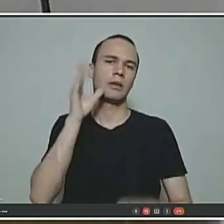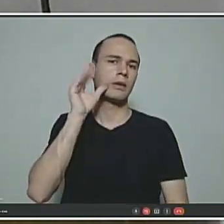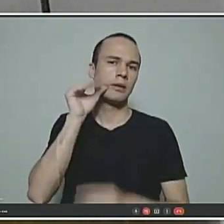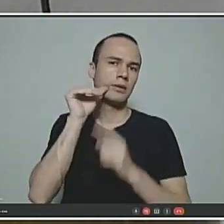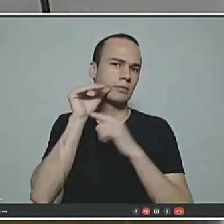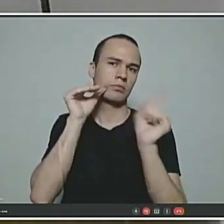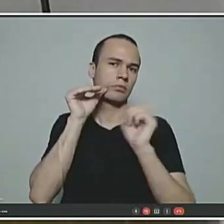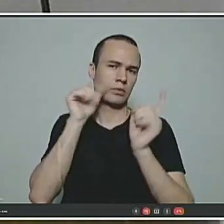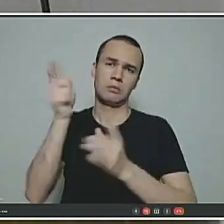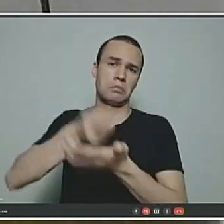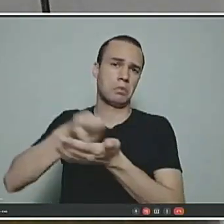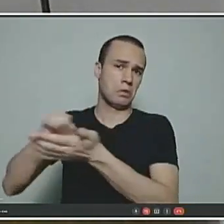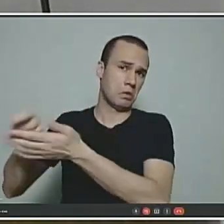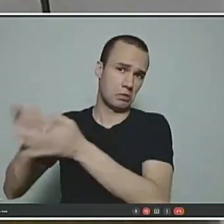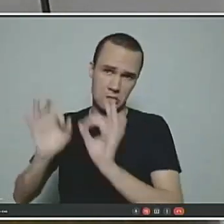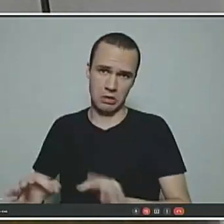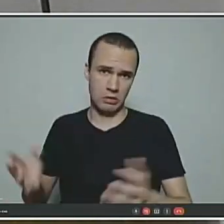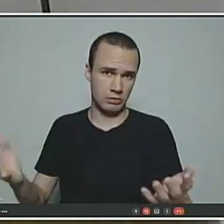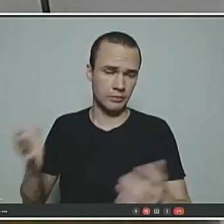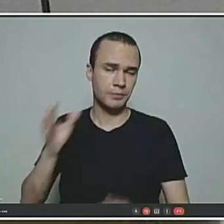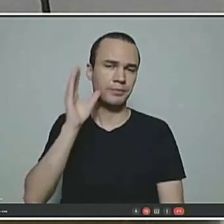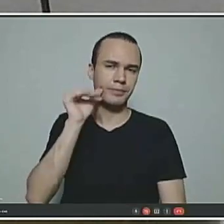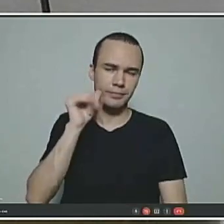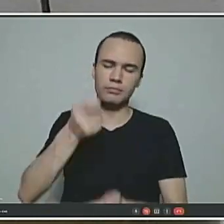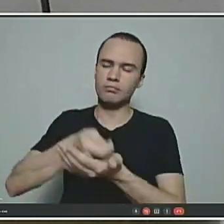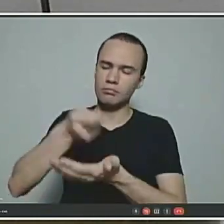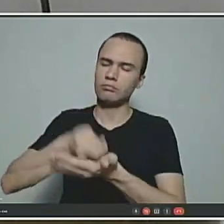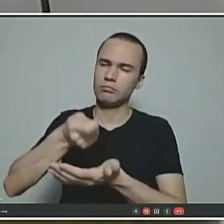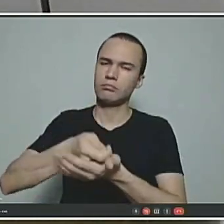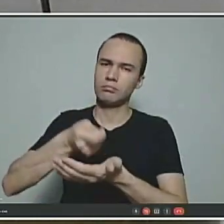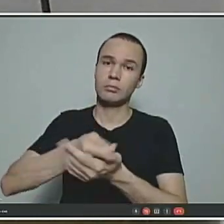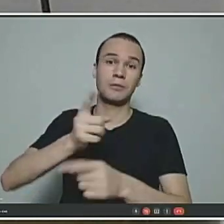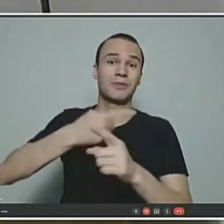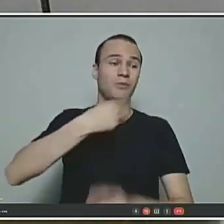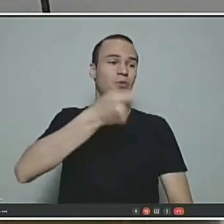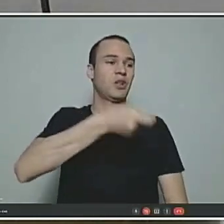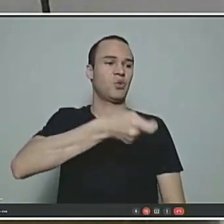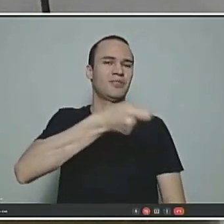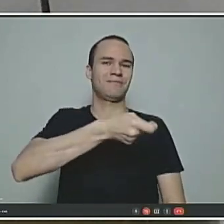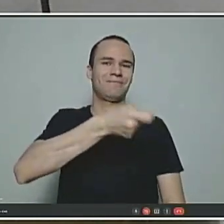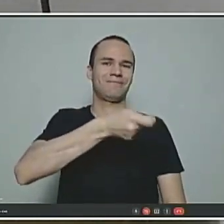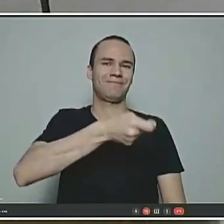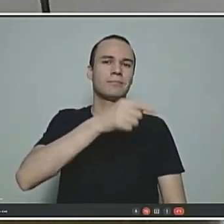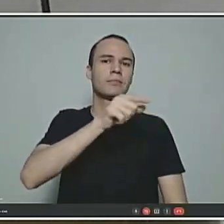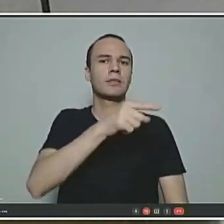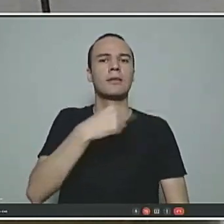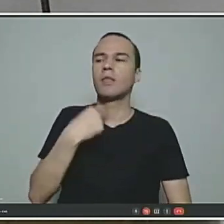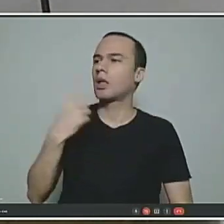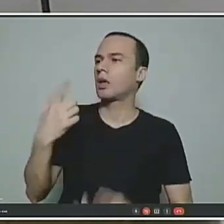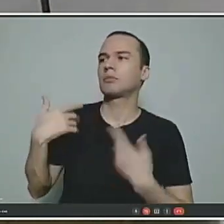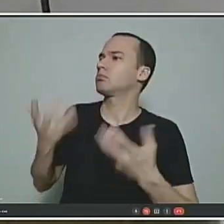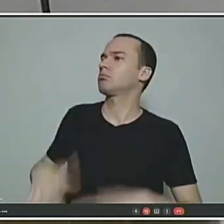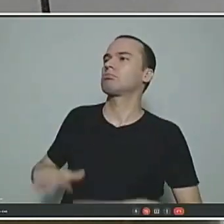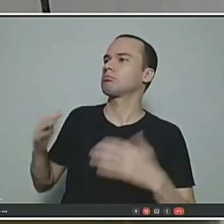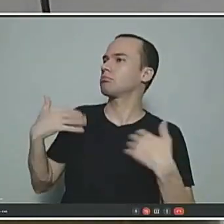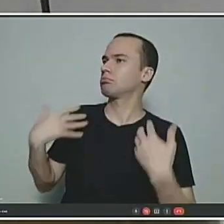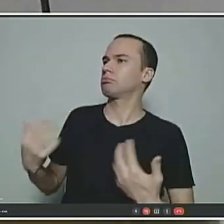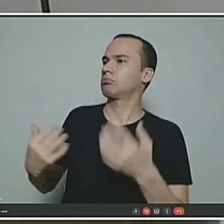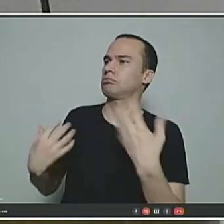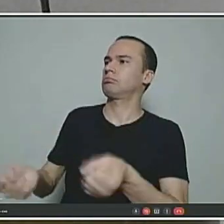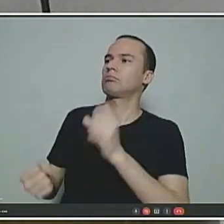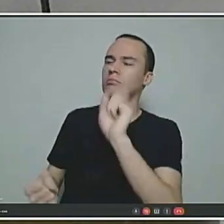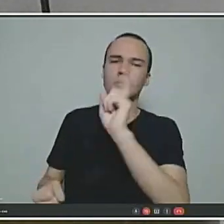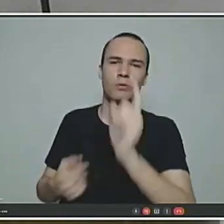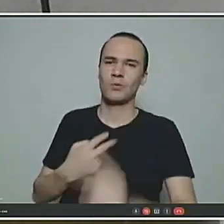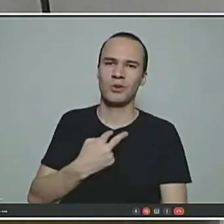O servidor sempre pagou. O servidor sempre pagou, porque é compulsório, é obrigatório. Ele não tem como chegar lá no FUNPREV e dizer, não desconte do meu